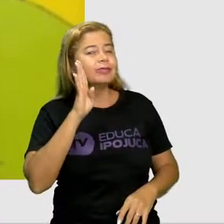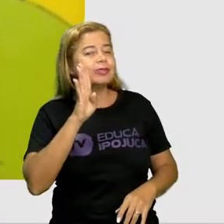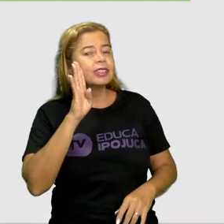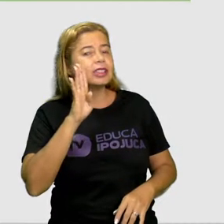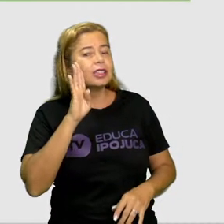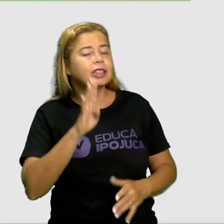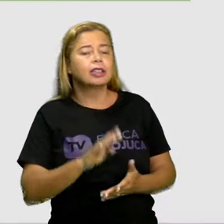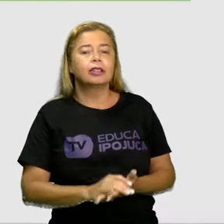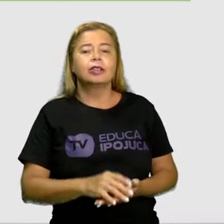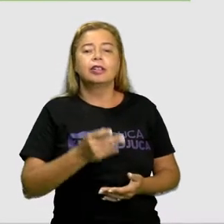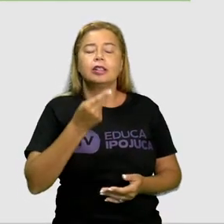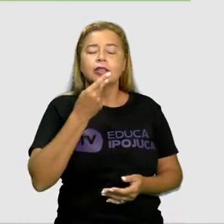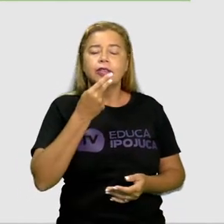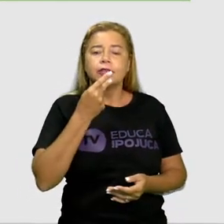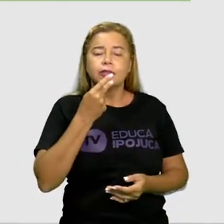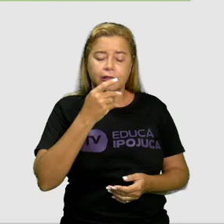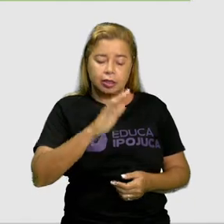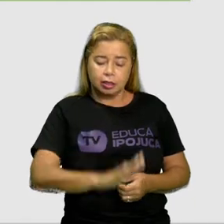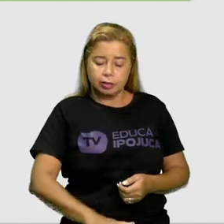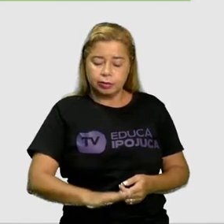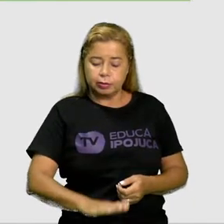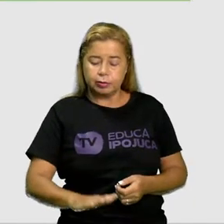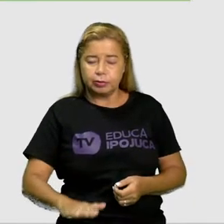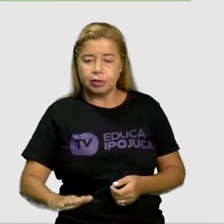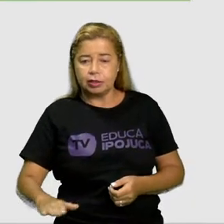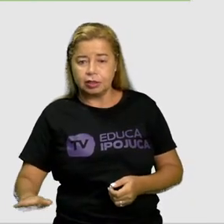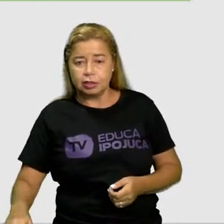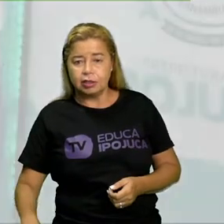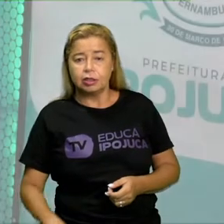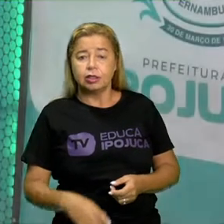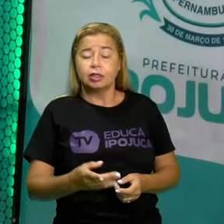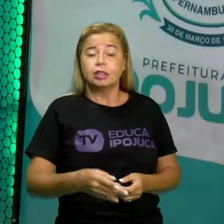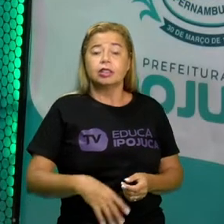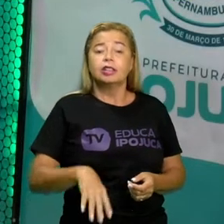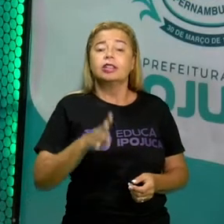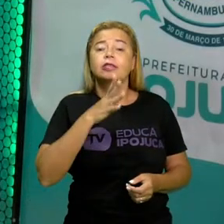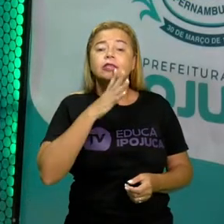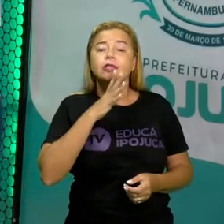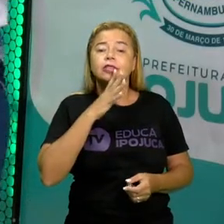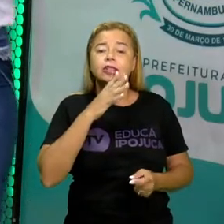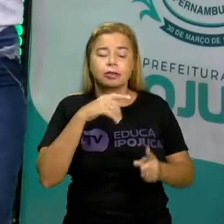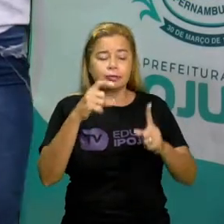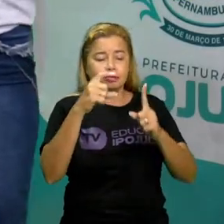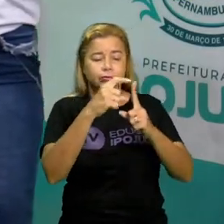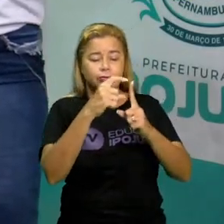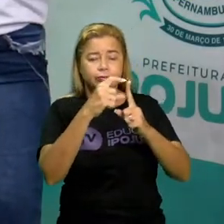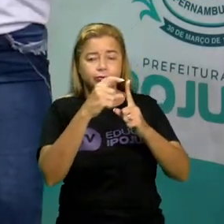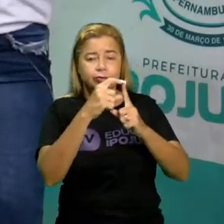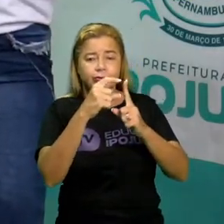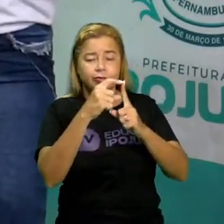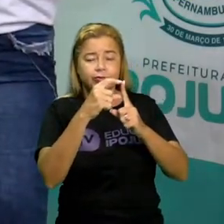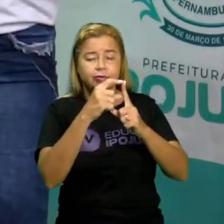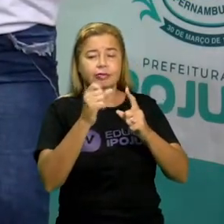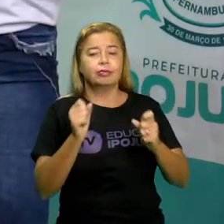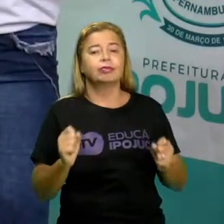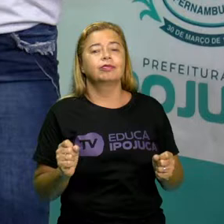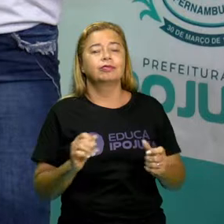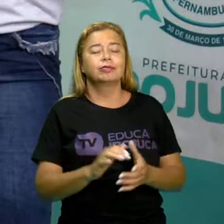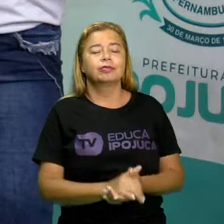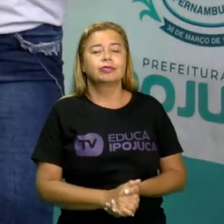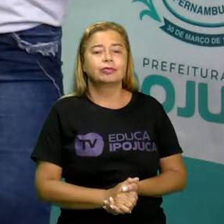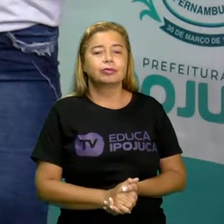Fala do menino que conheceu, que descobriu as palavras. Isso mesmo,